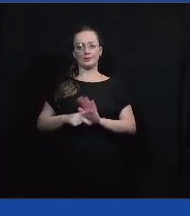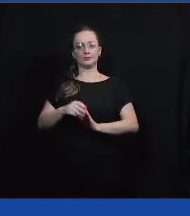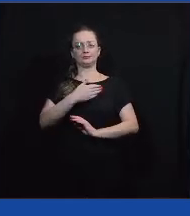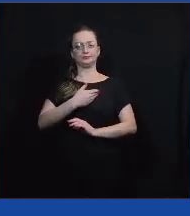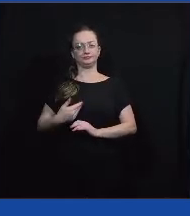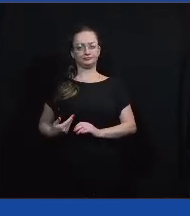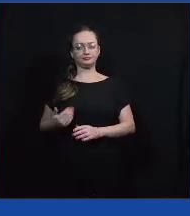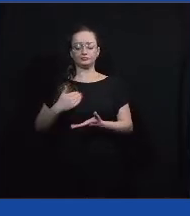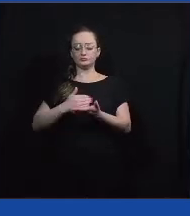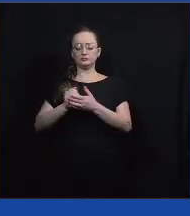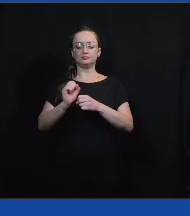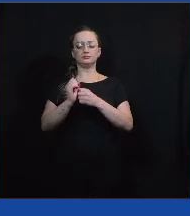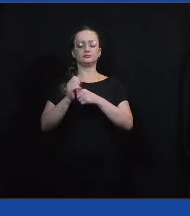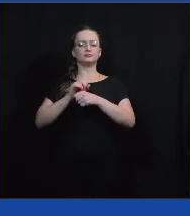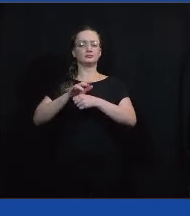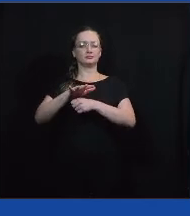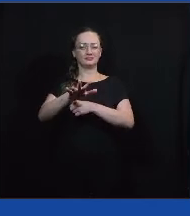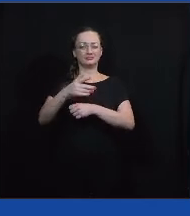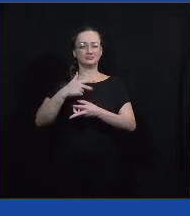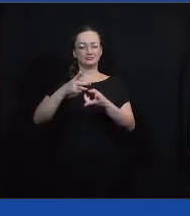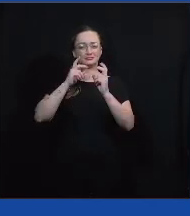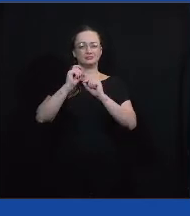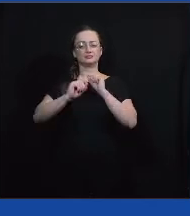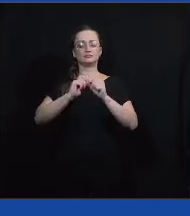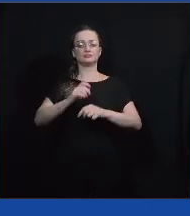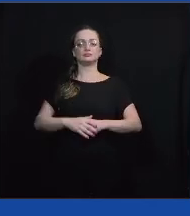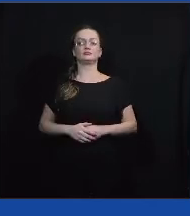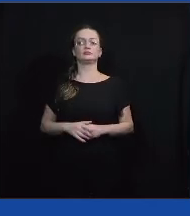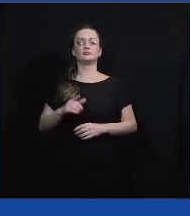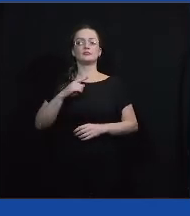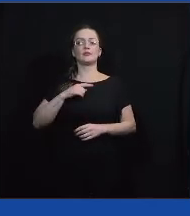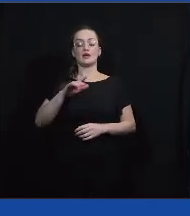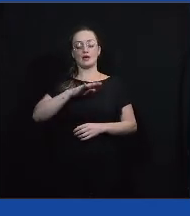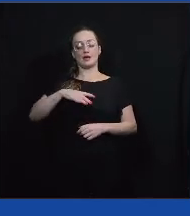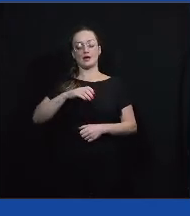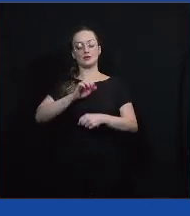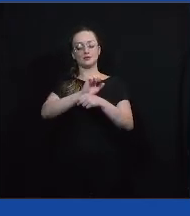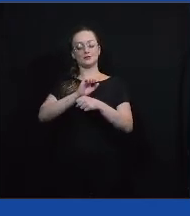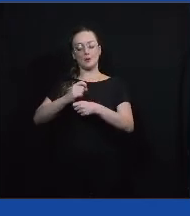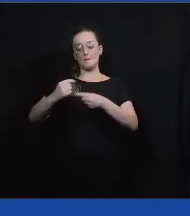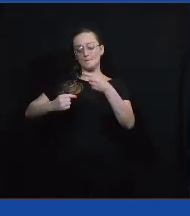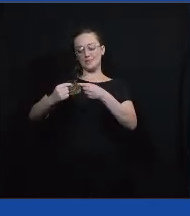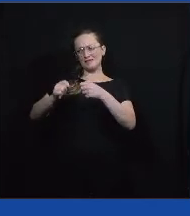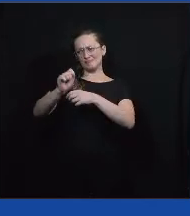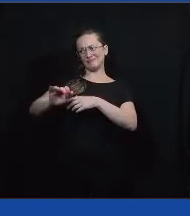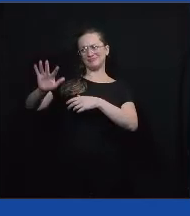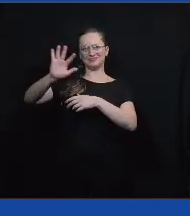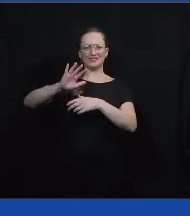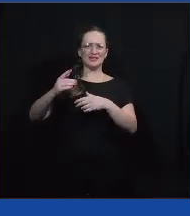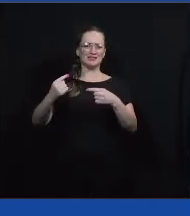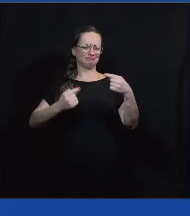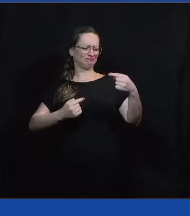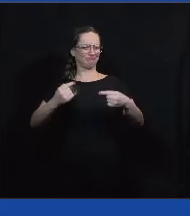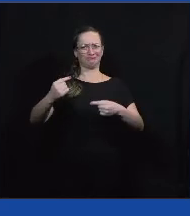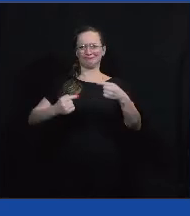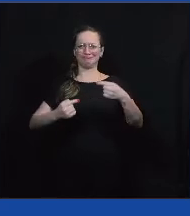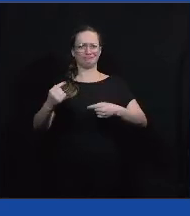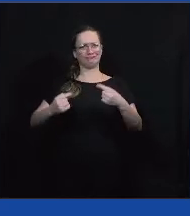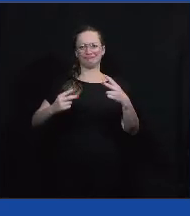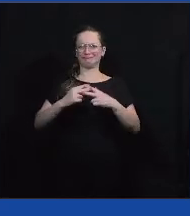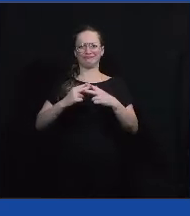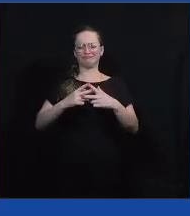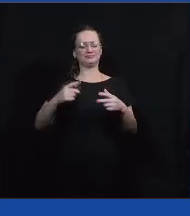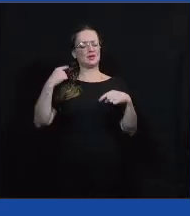quando começou a pandemia, gente viu que estava a esfera estadual brigando com a federal e toda aquela